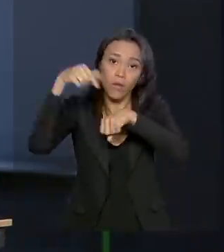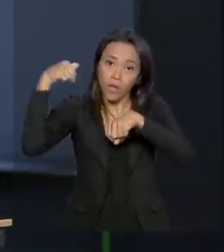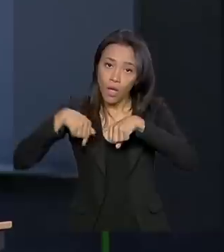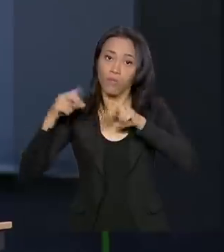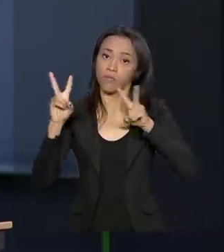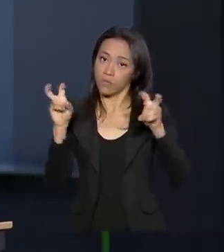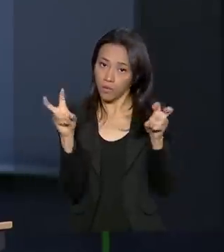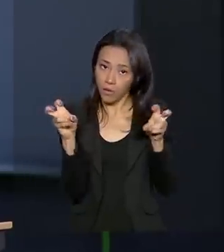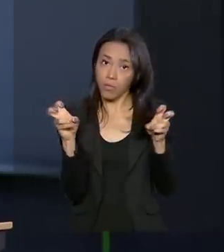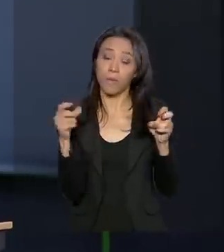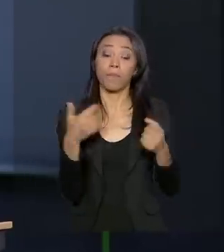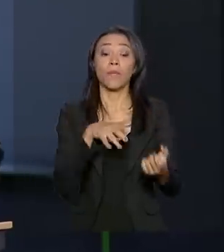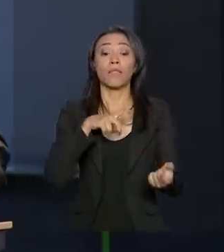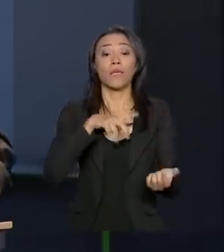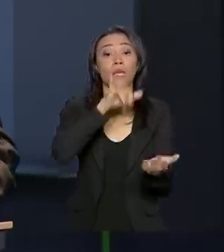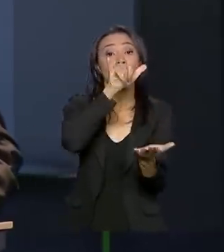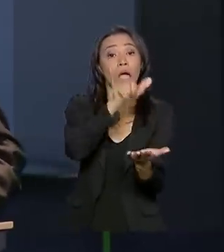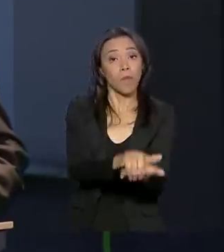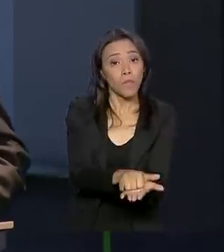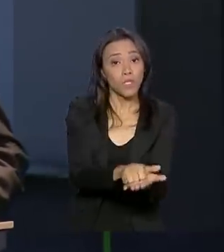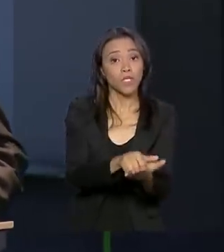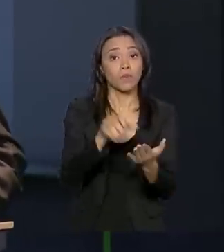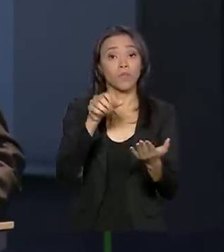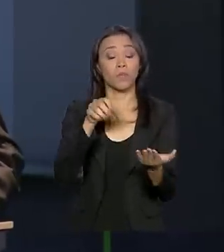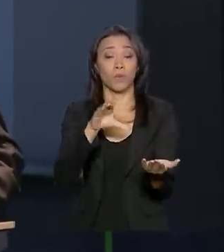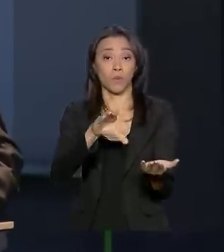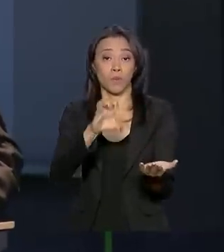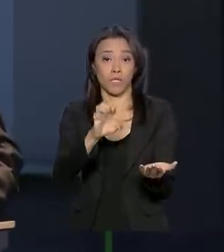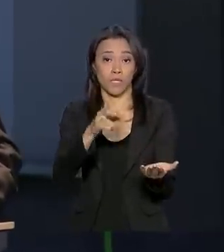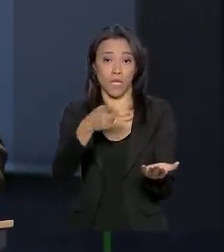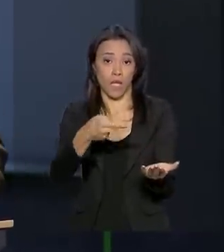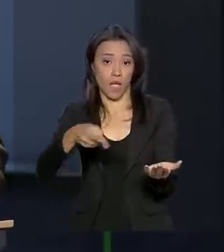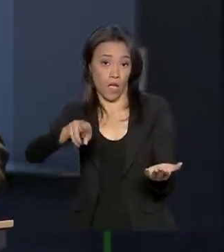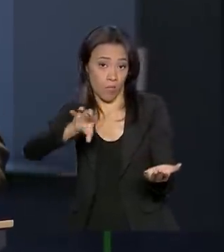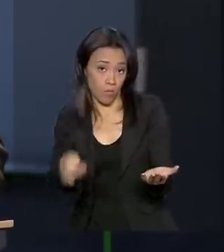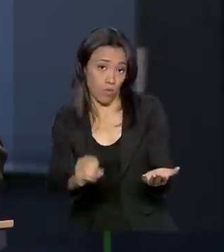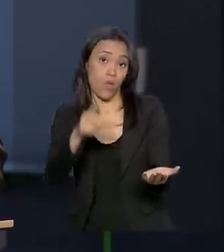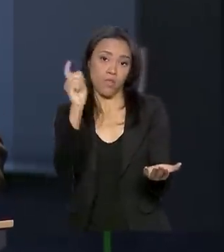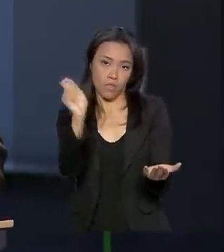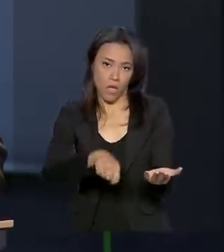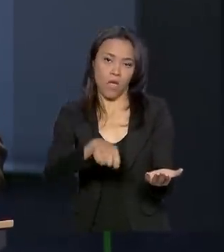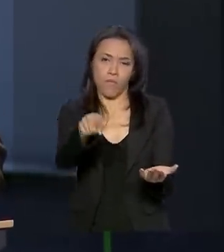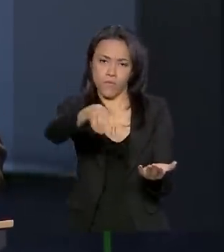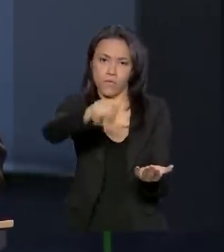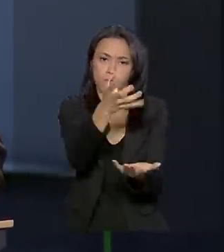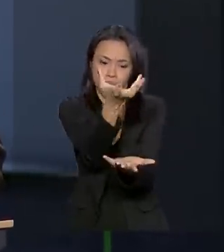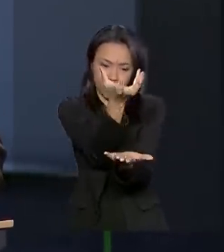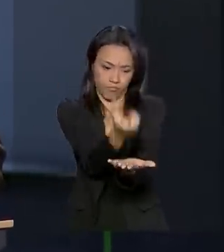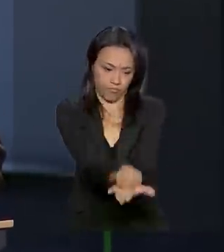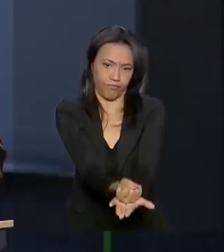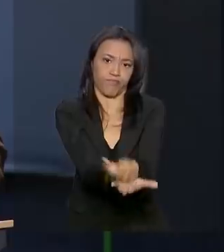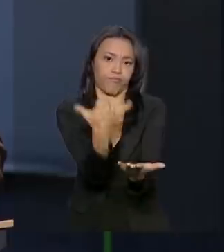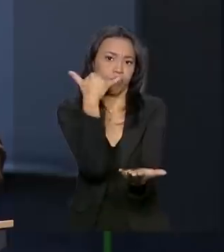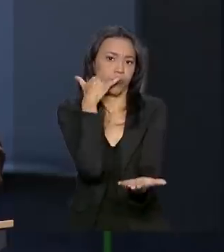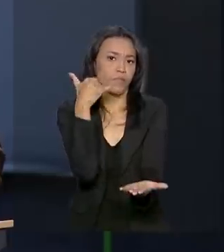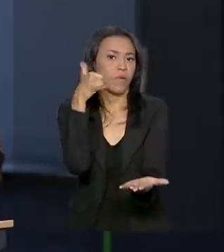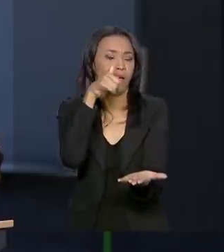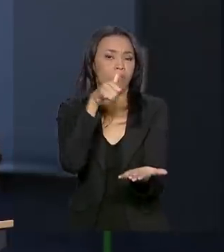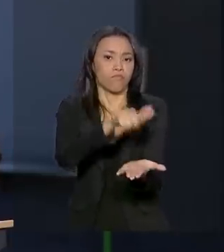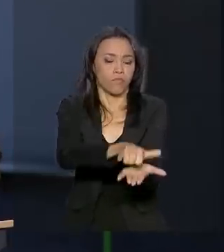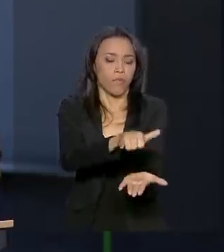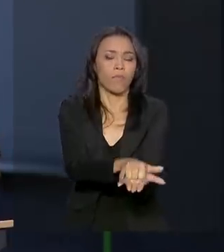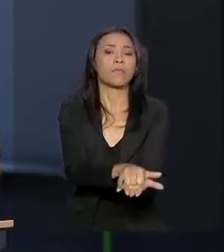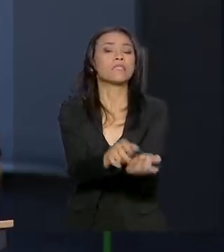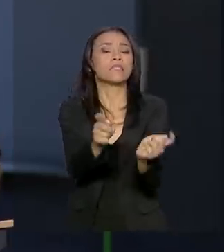tratando. O aplicativo do CEPRO, o InfraBR Caminhoneiro, já dá para a gente baixar e já tem diversas melhorias que